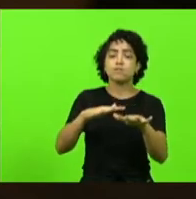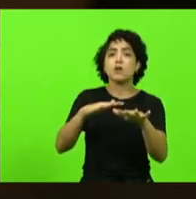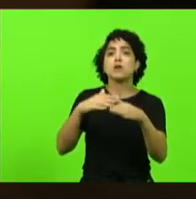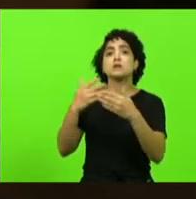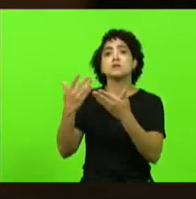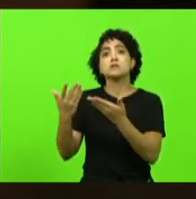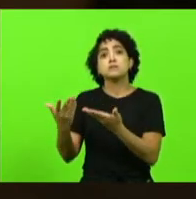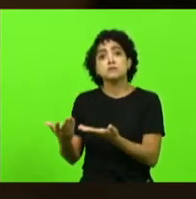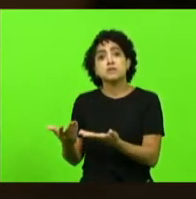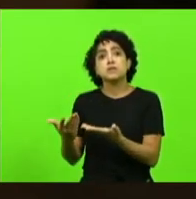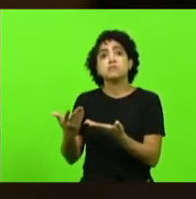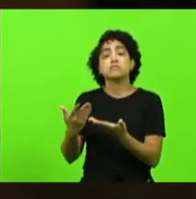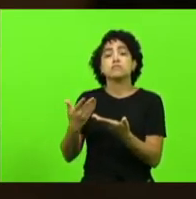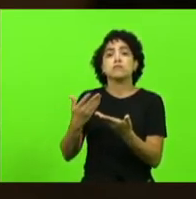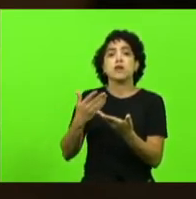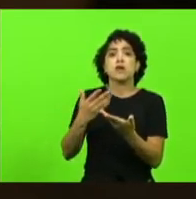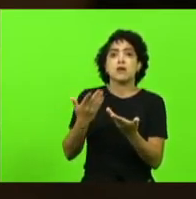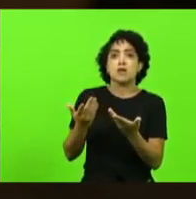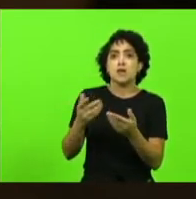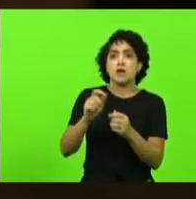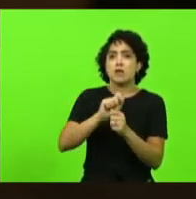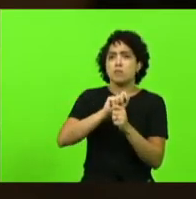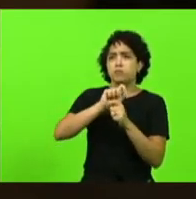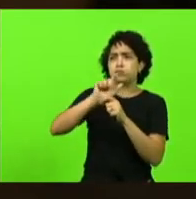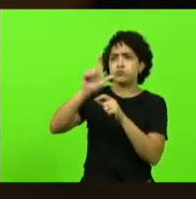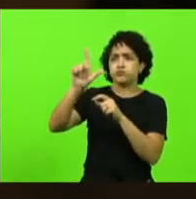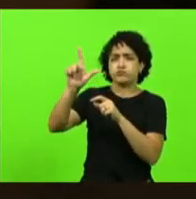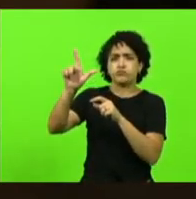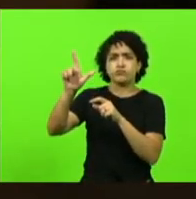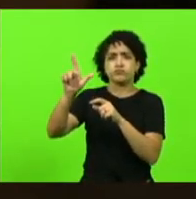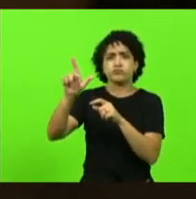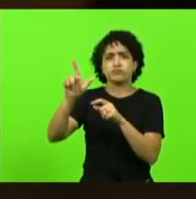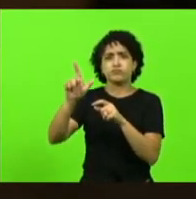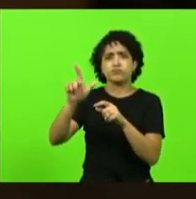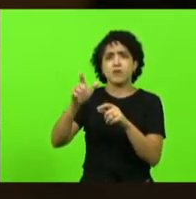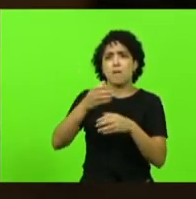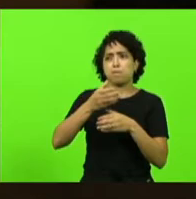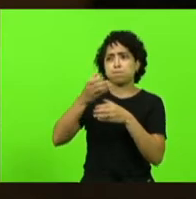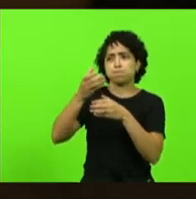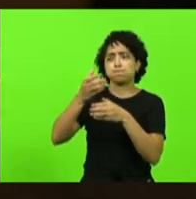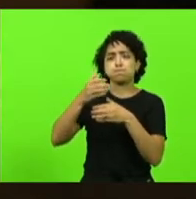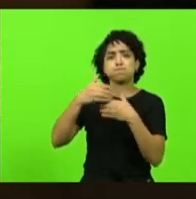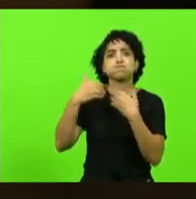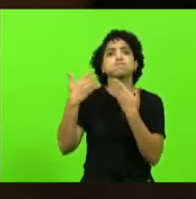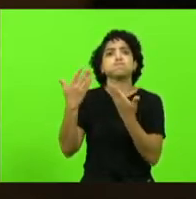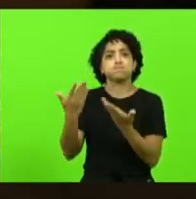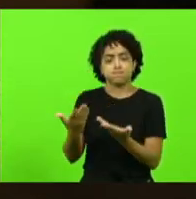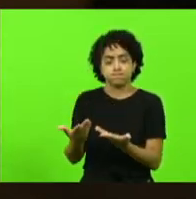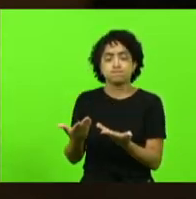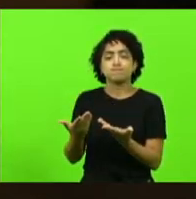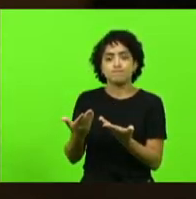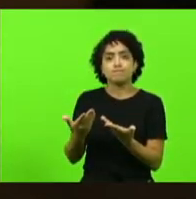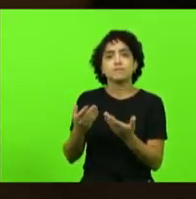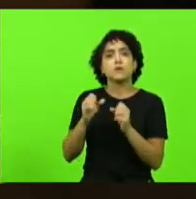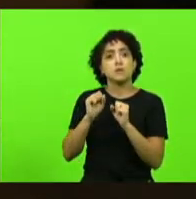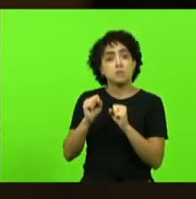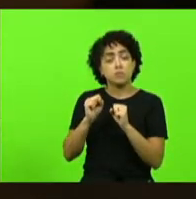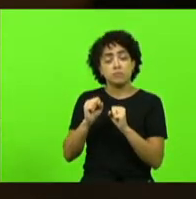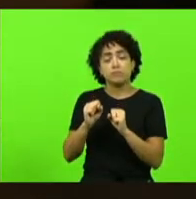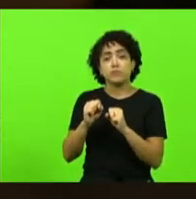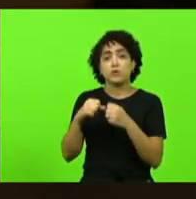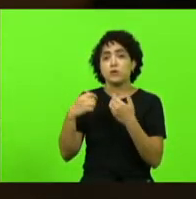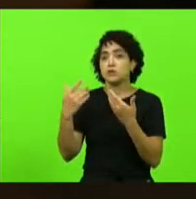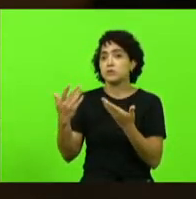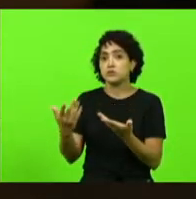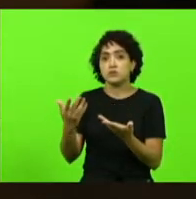achar que tem que lançar mísseis e inocentes explodir crianças bom então ele pode explodir crianças